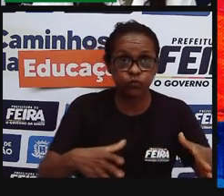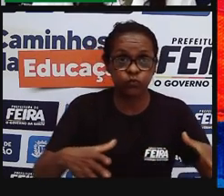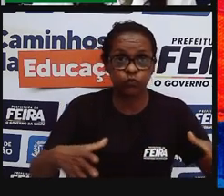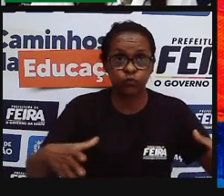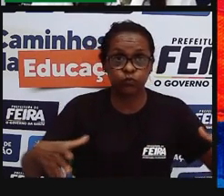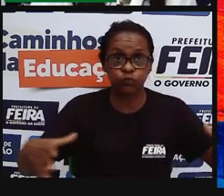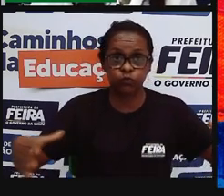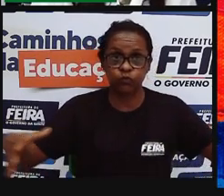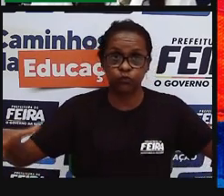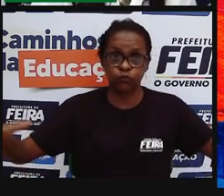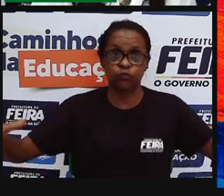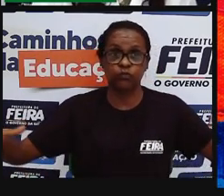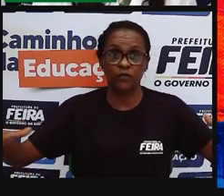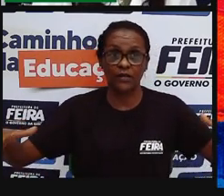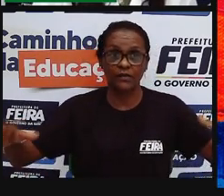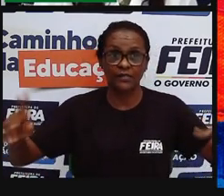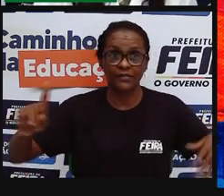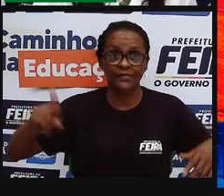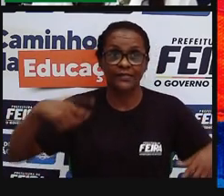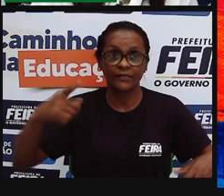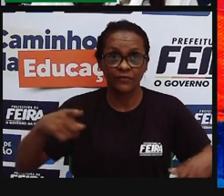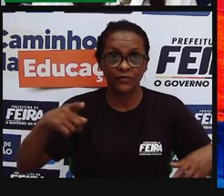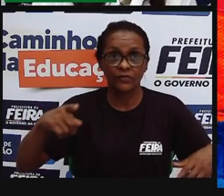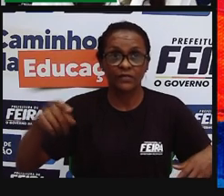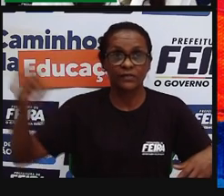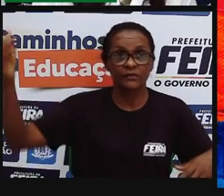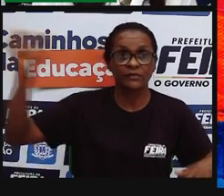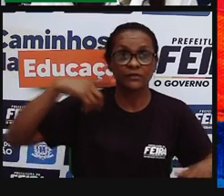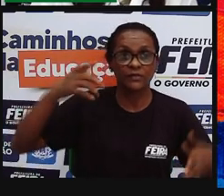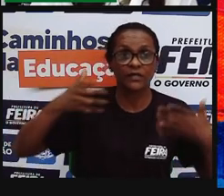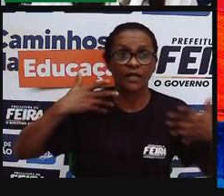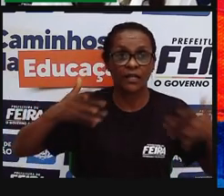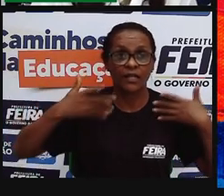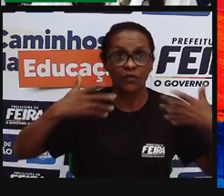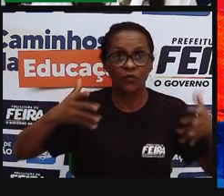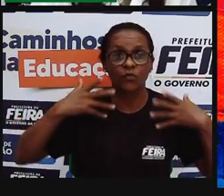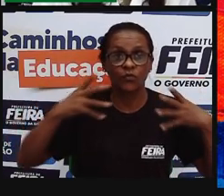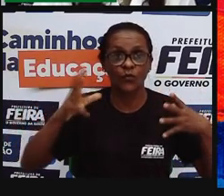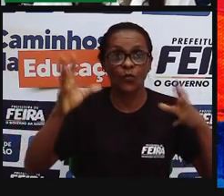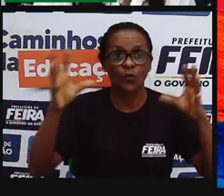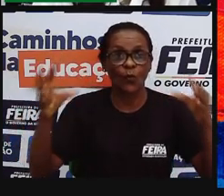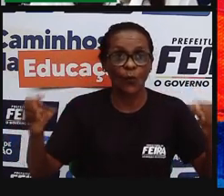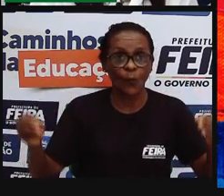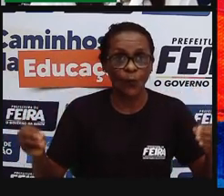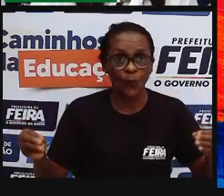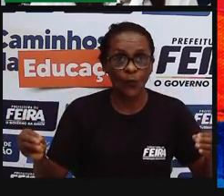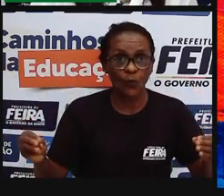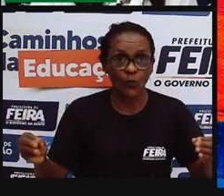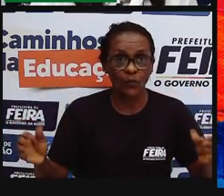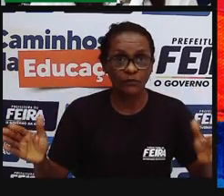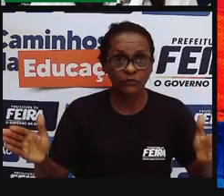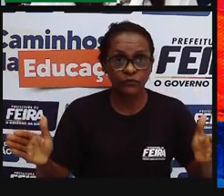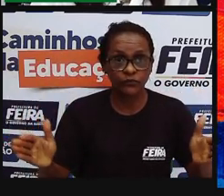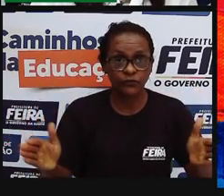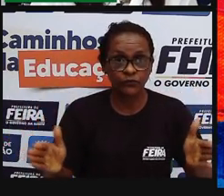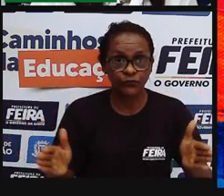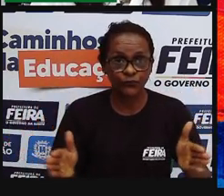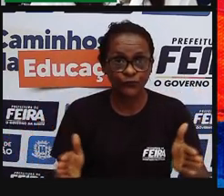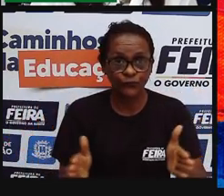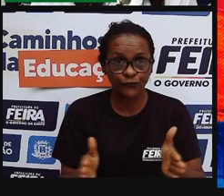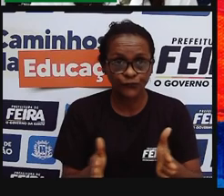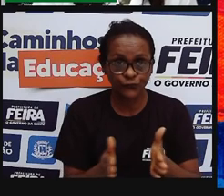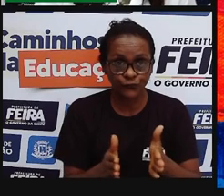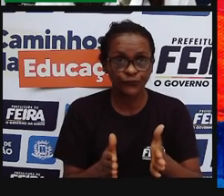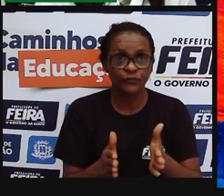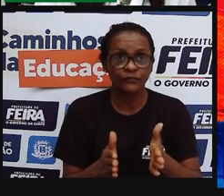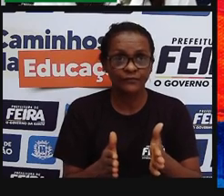expandir mais, e tem o período das secas, em que vai ter uma diminuição, né, vai ter, vai ser o período,